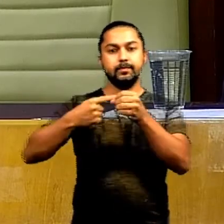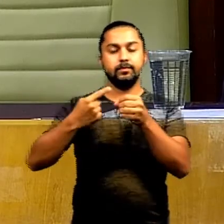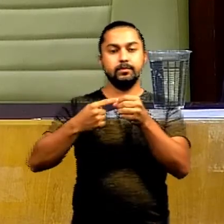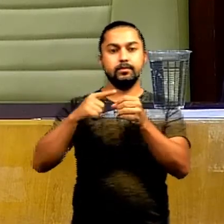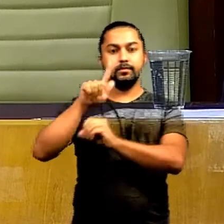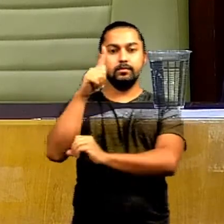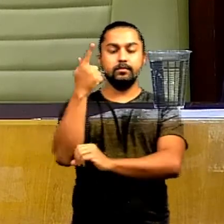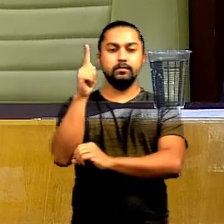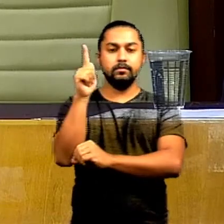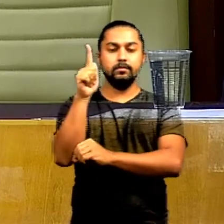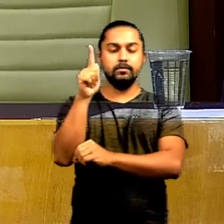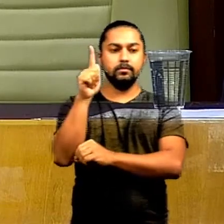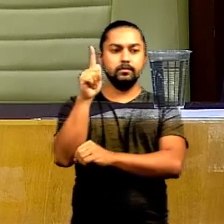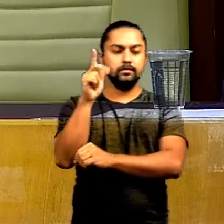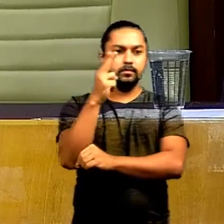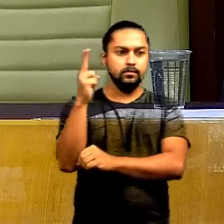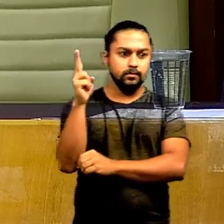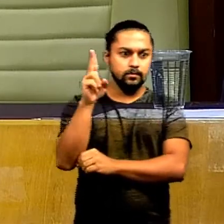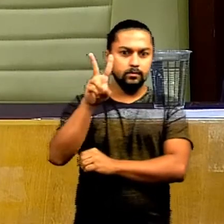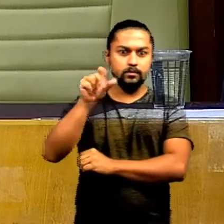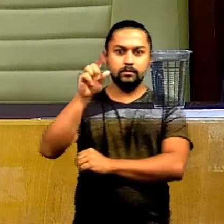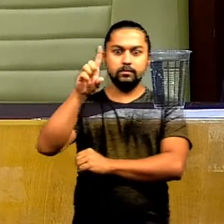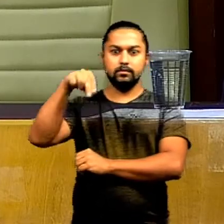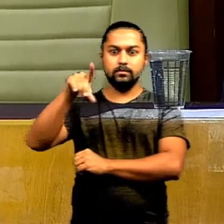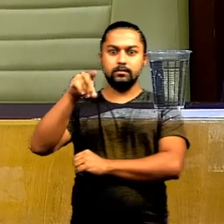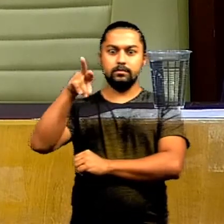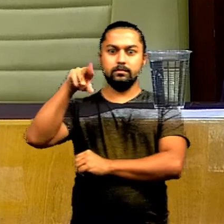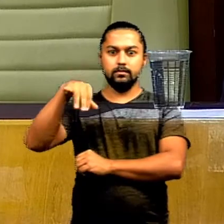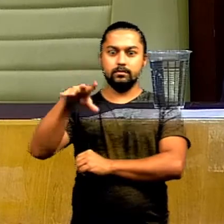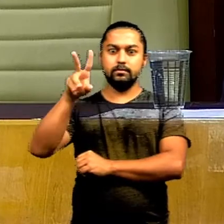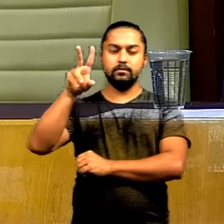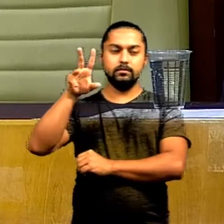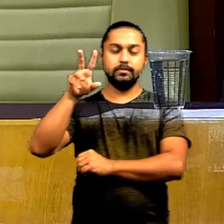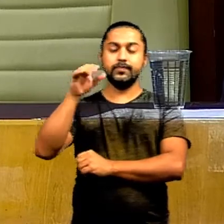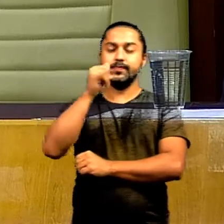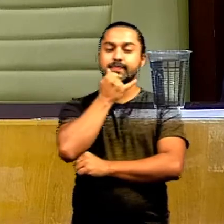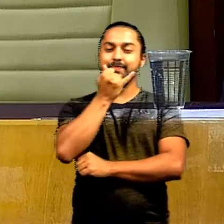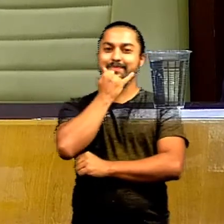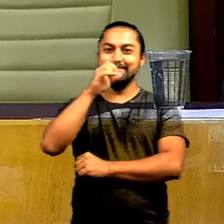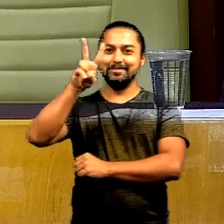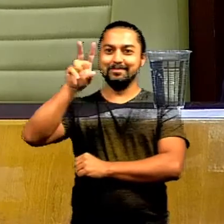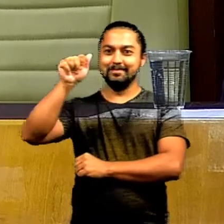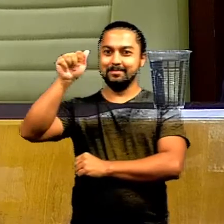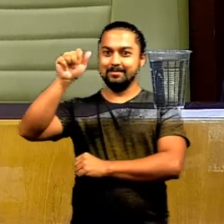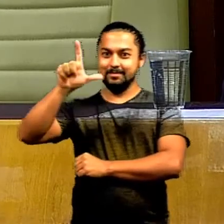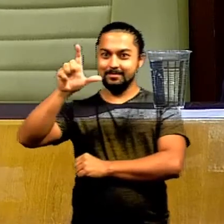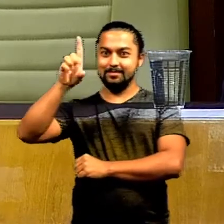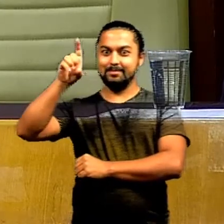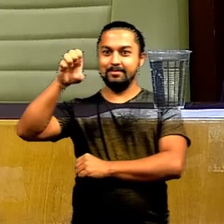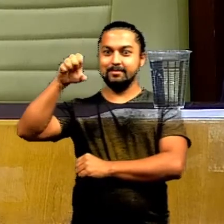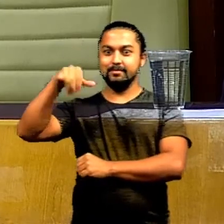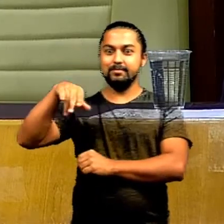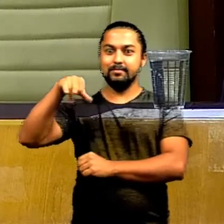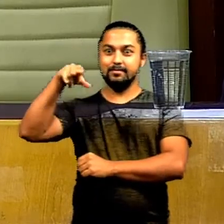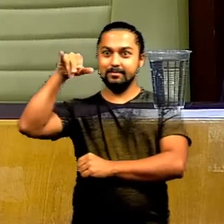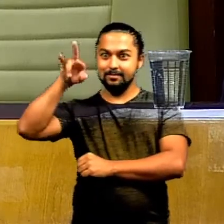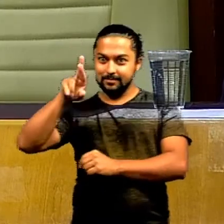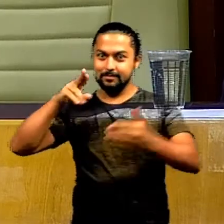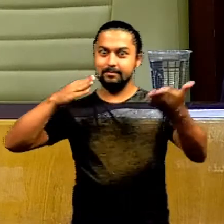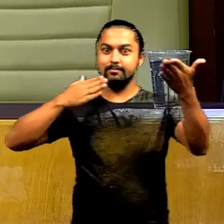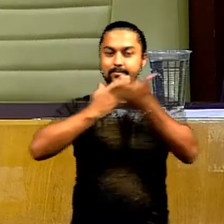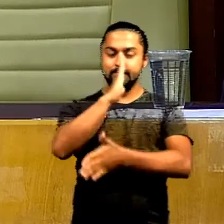cidadão goianiense ao Valdemir Pereira da Silva, comparecer da Comissão de Constituição, Justiça e Redação, foi pela aprovação.